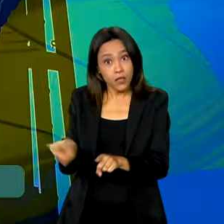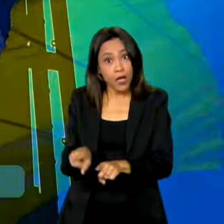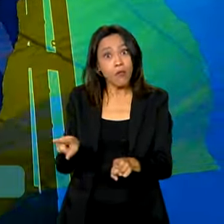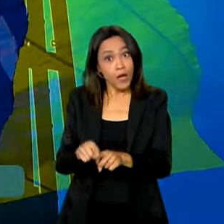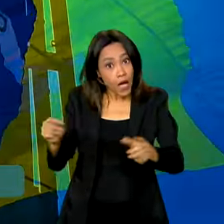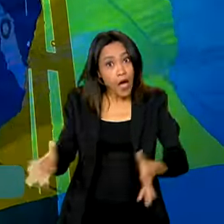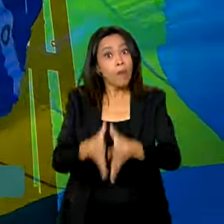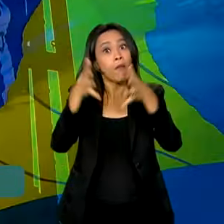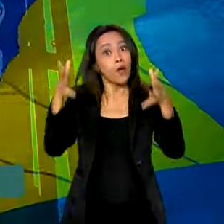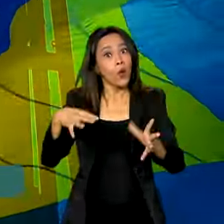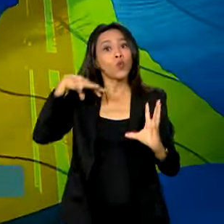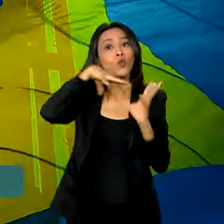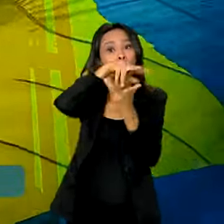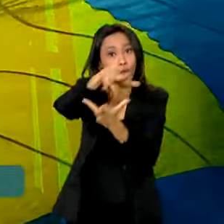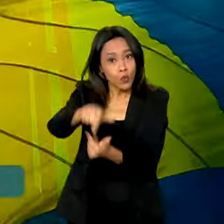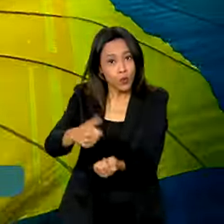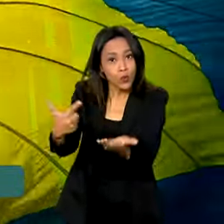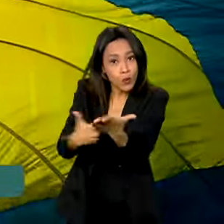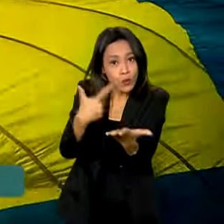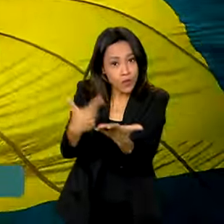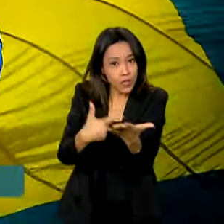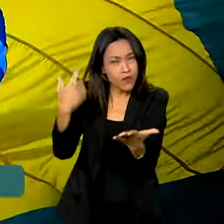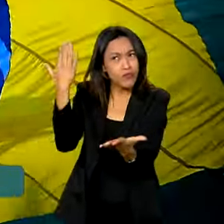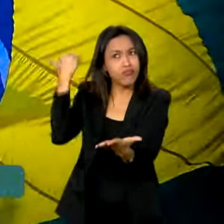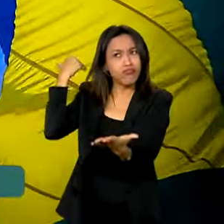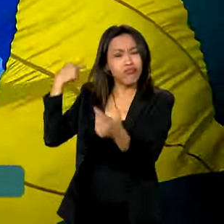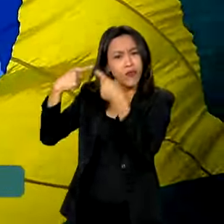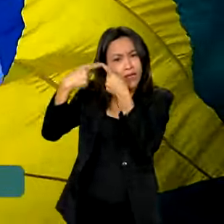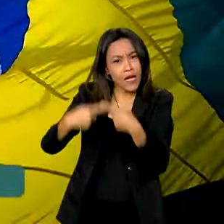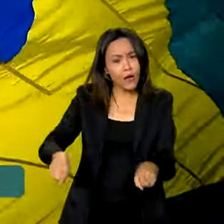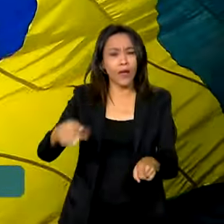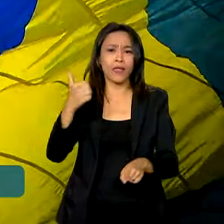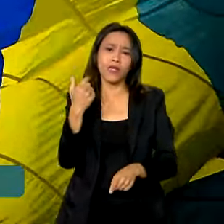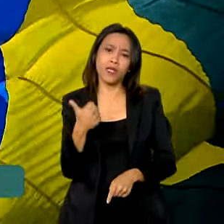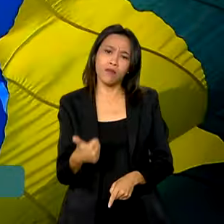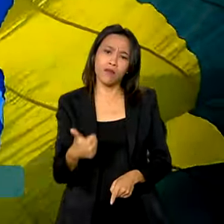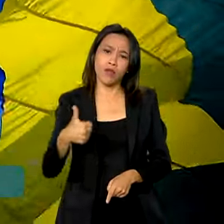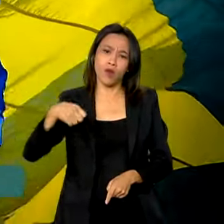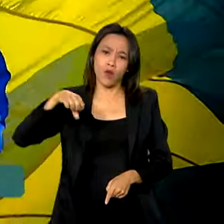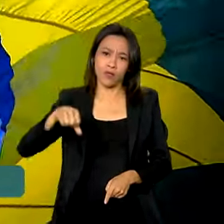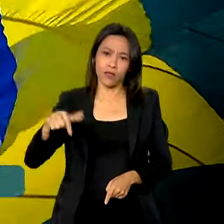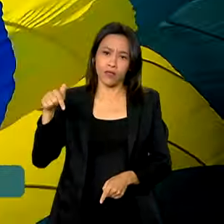mundo no Livro dos Recordes, quando foi inaugurada em 1972.